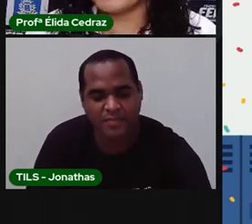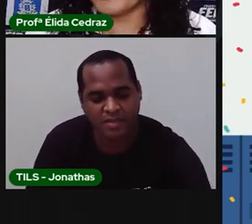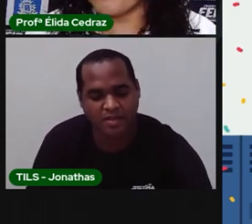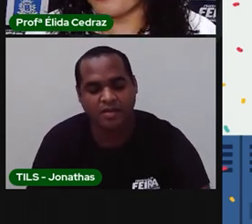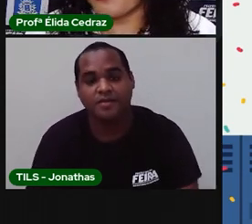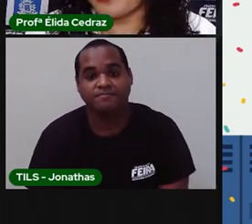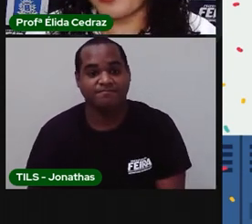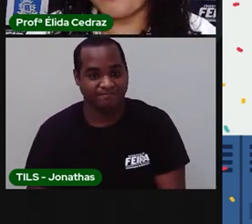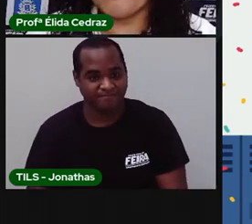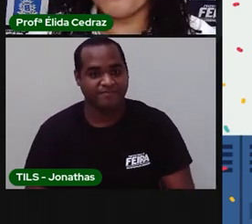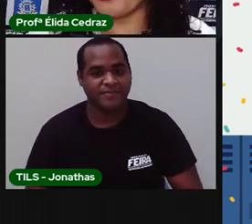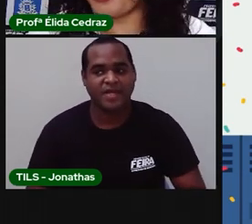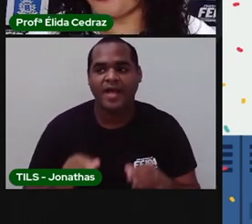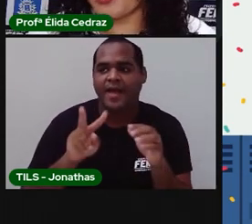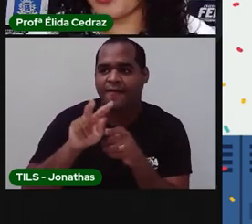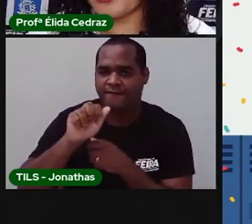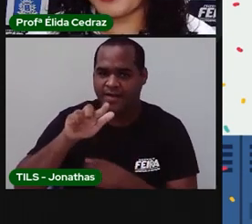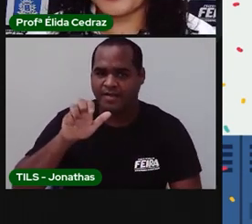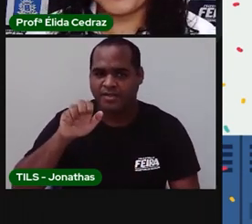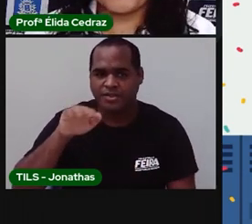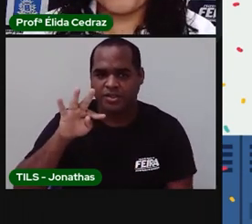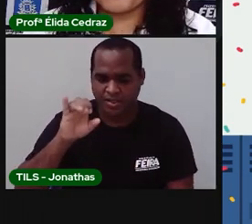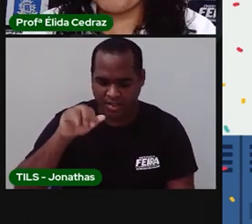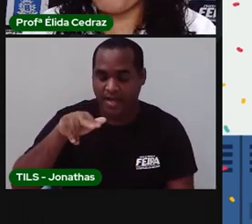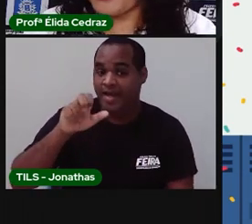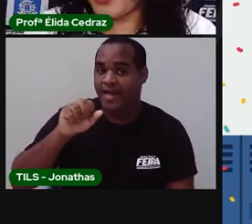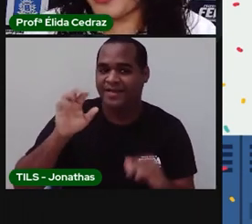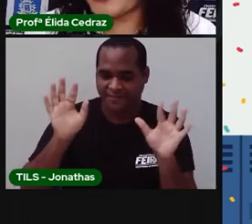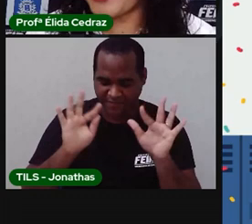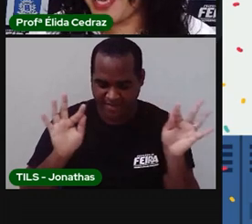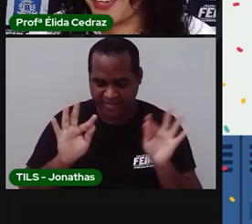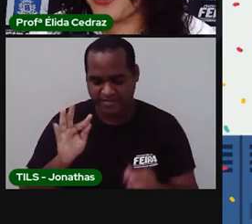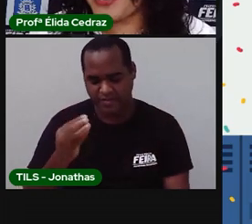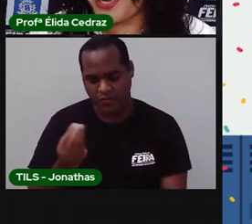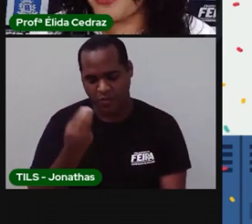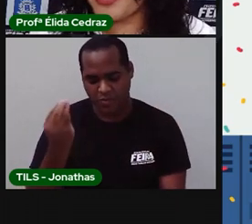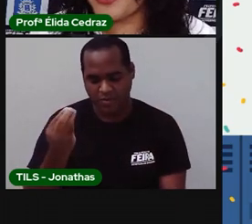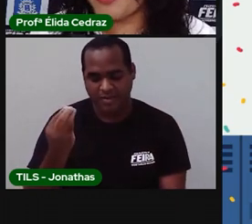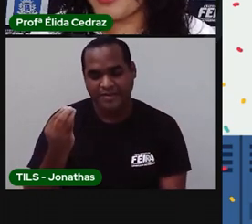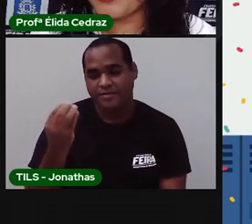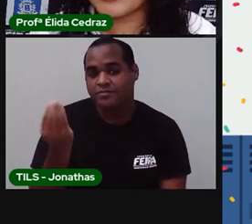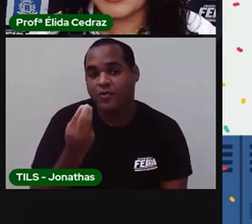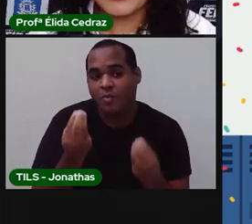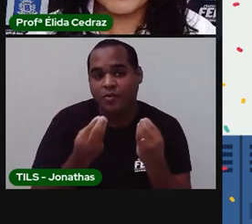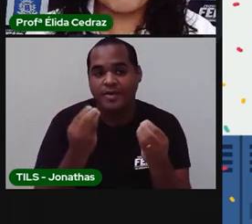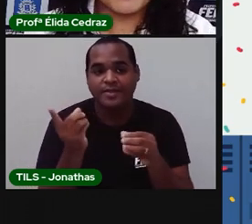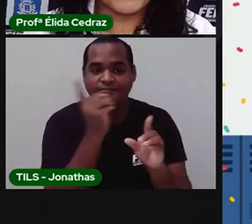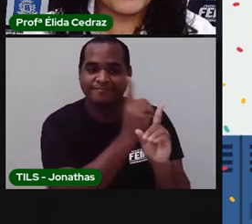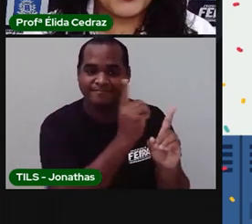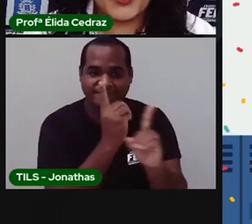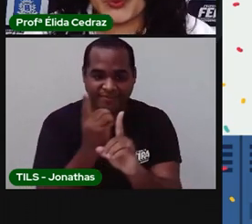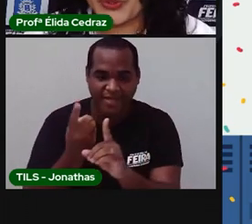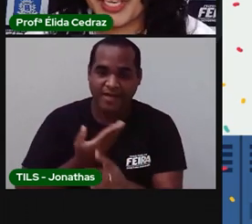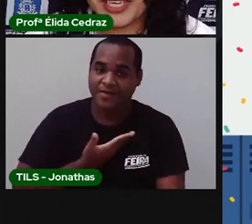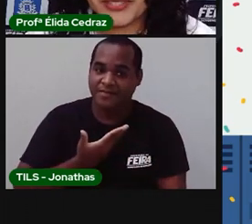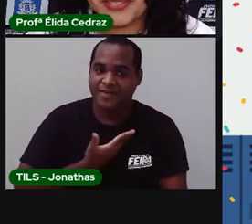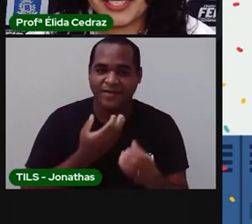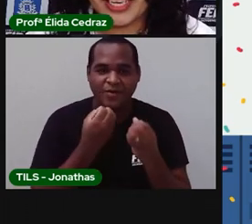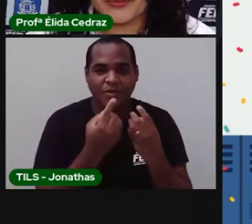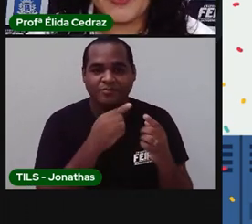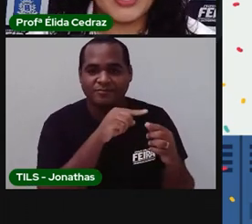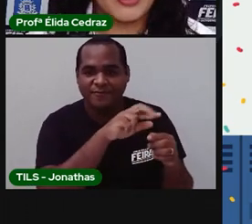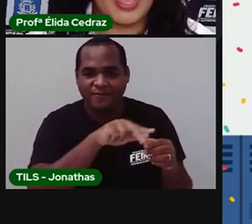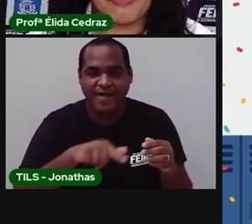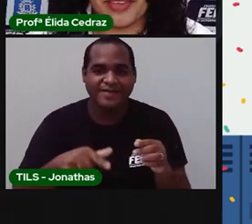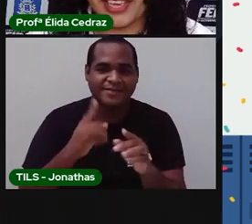Valentina vai ficar muito feliz quando puder se reencontrar com seus amigos e ver tudo o que eles